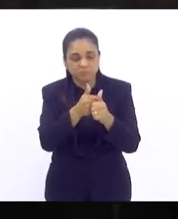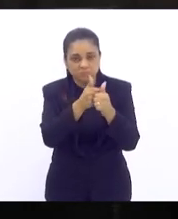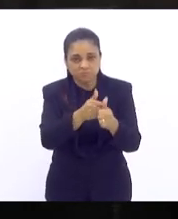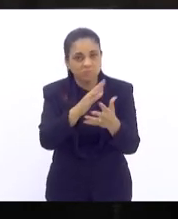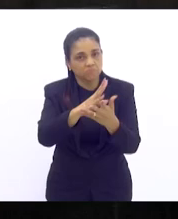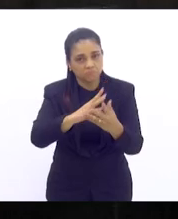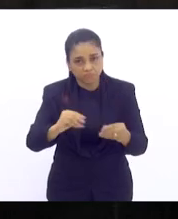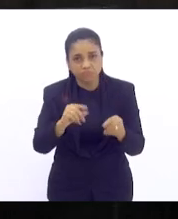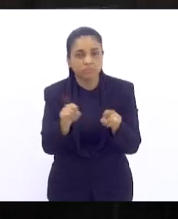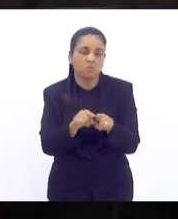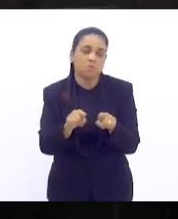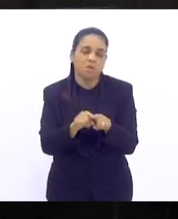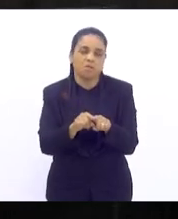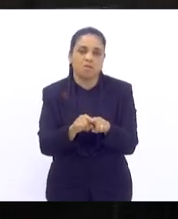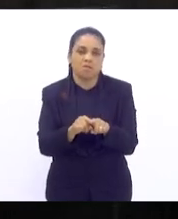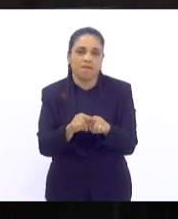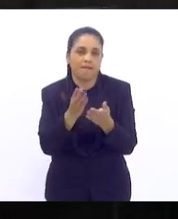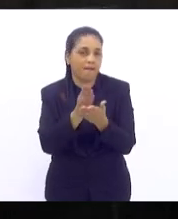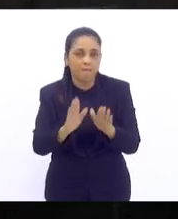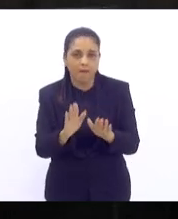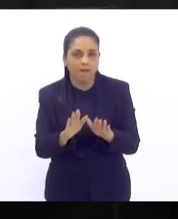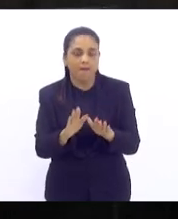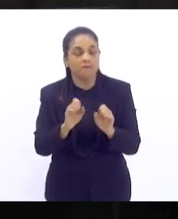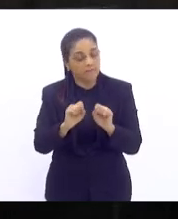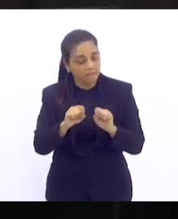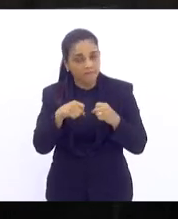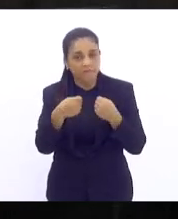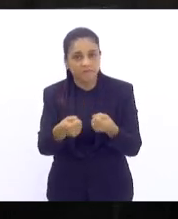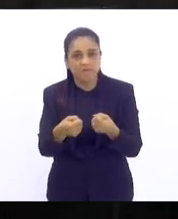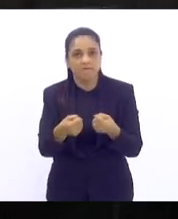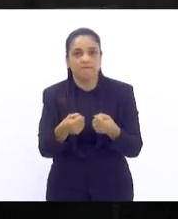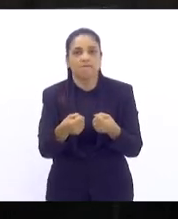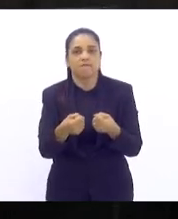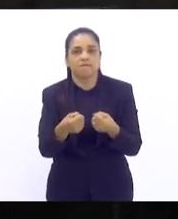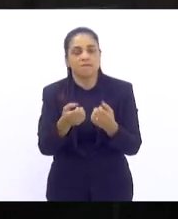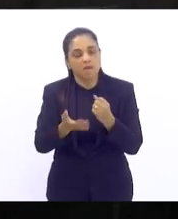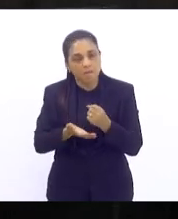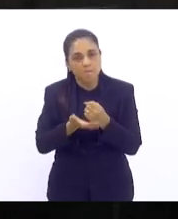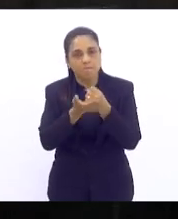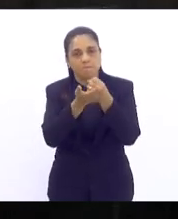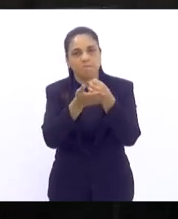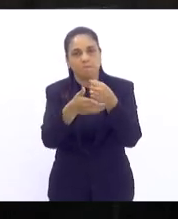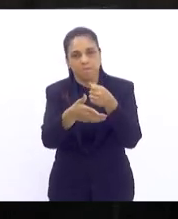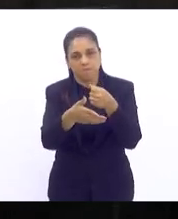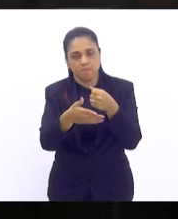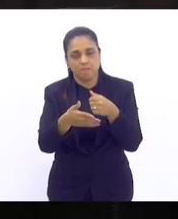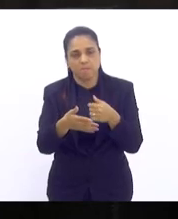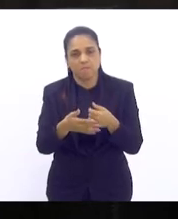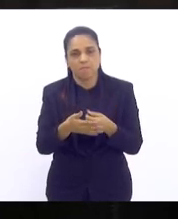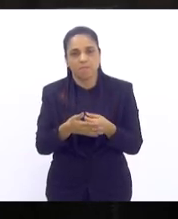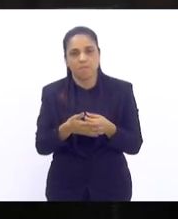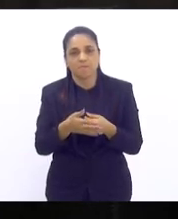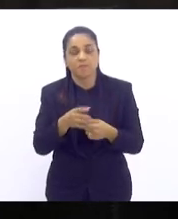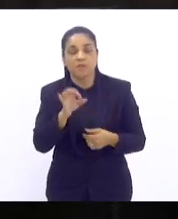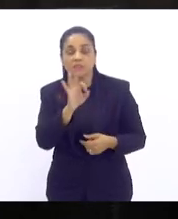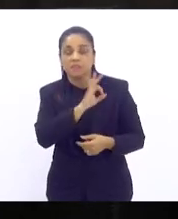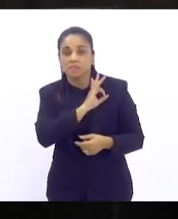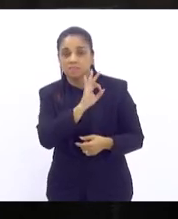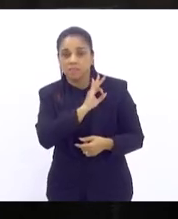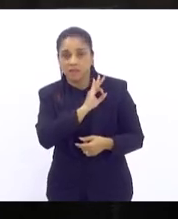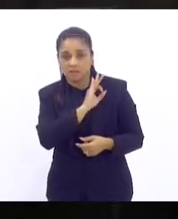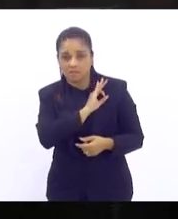diversas formas de religião defenderemos e apoiaremos delegacias